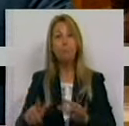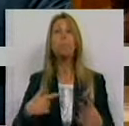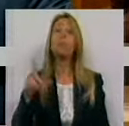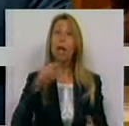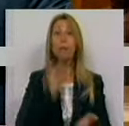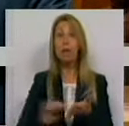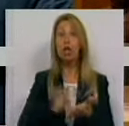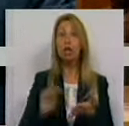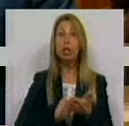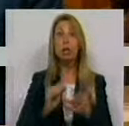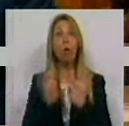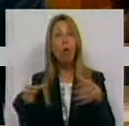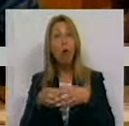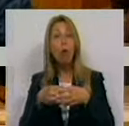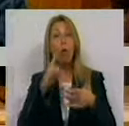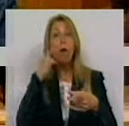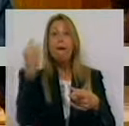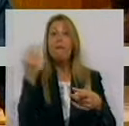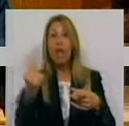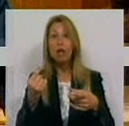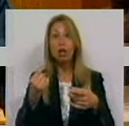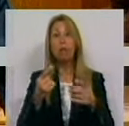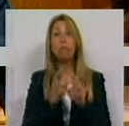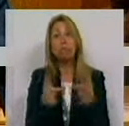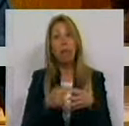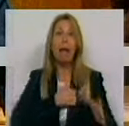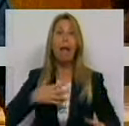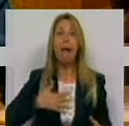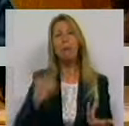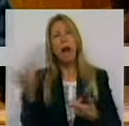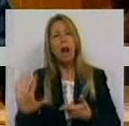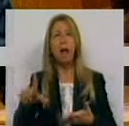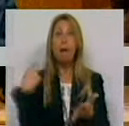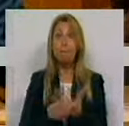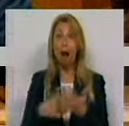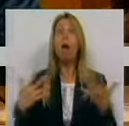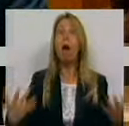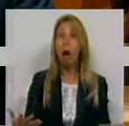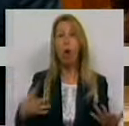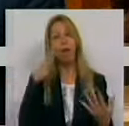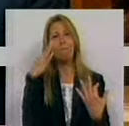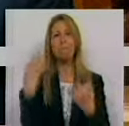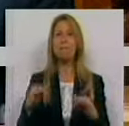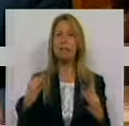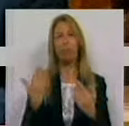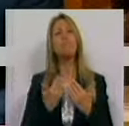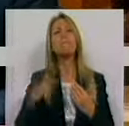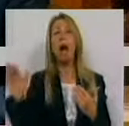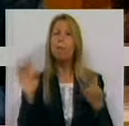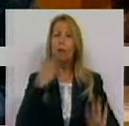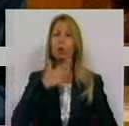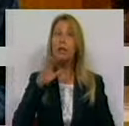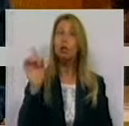agências de viagem. A atividade turística é agora muito mais simples. Mas isso não chega. Um potencial turista